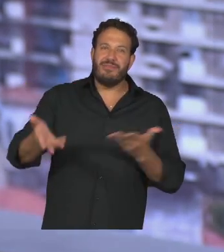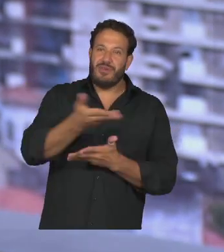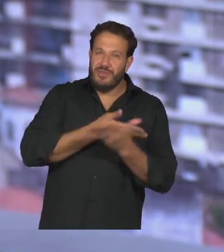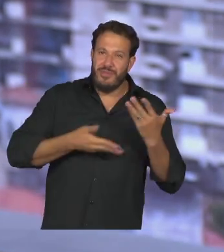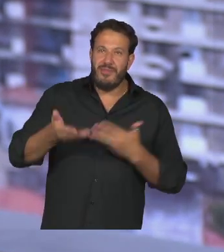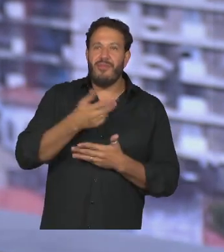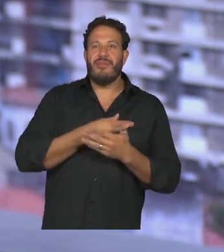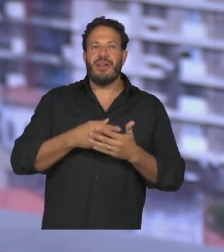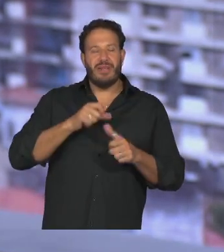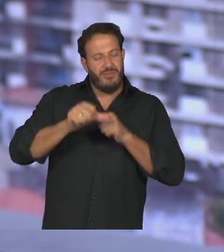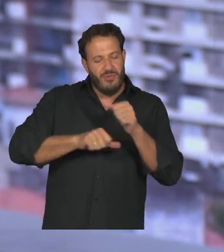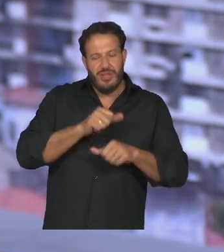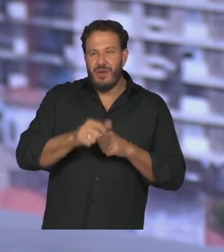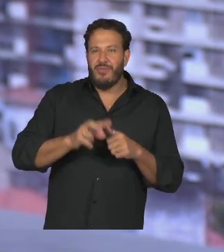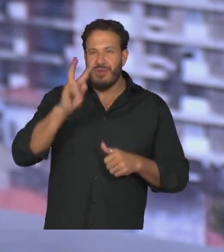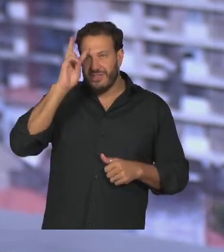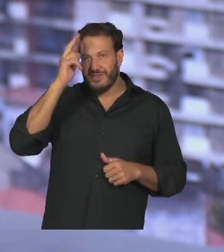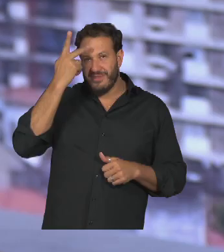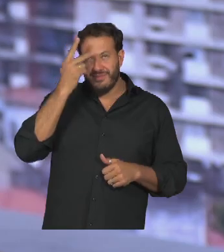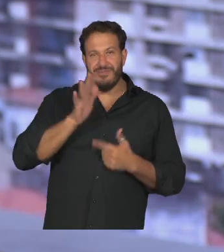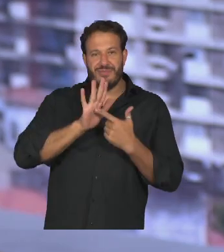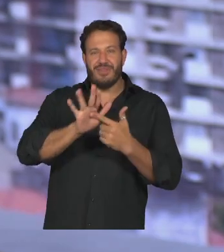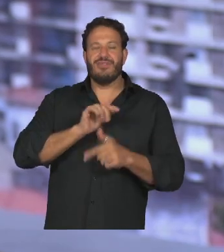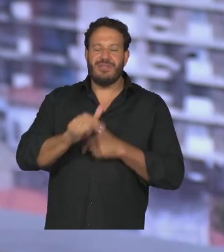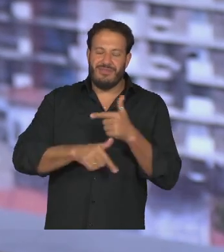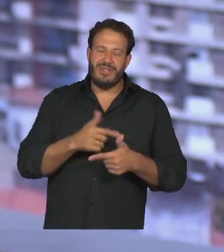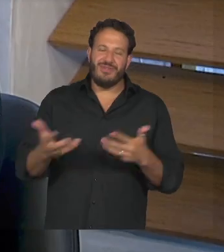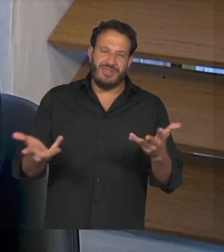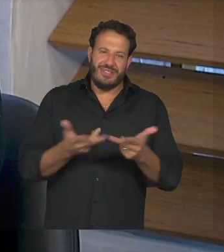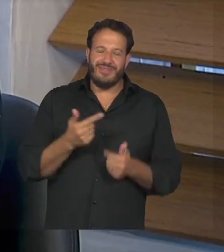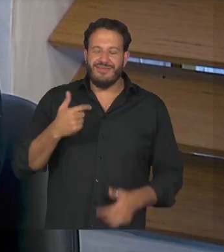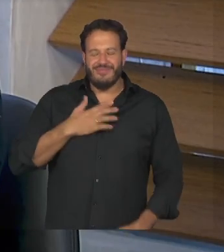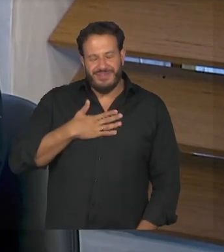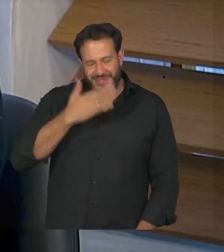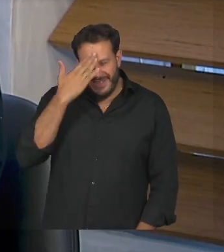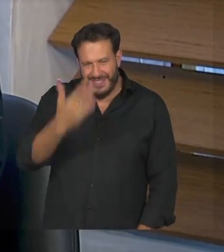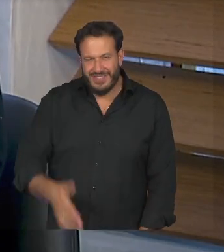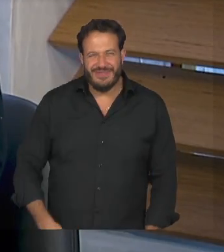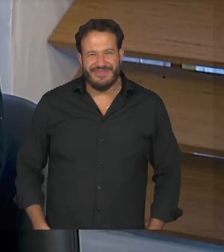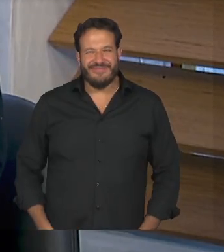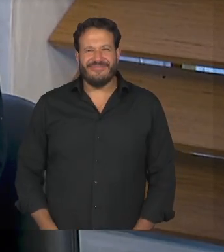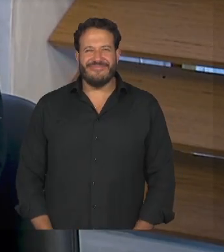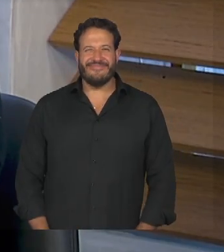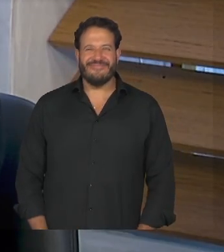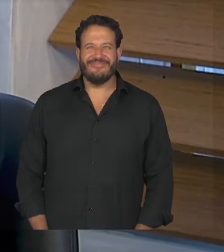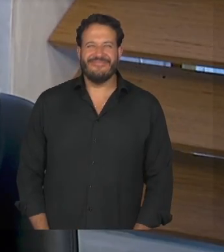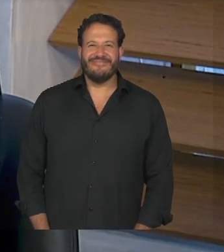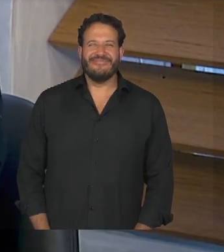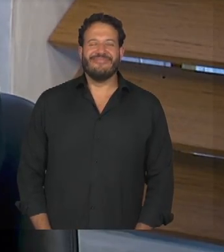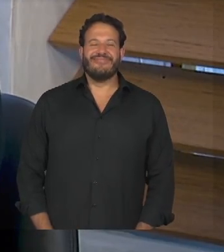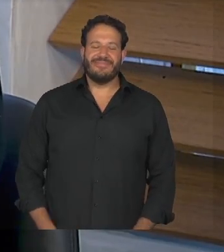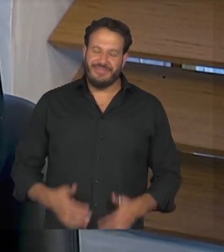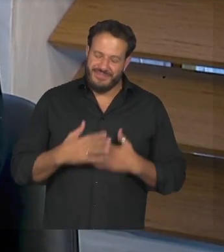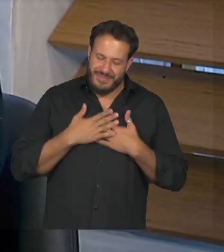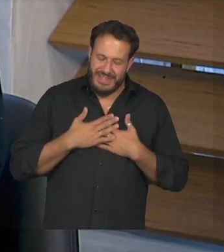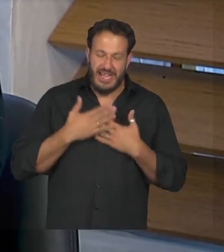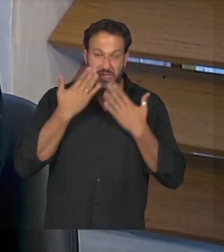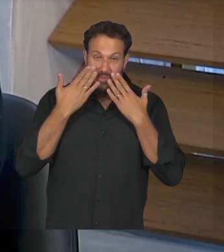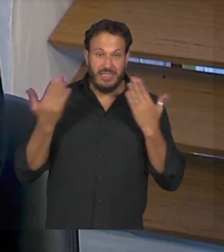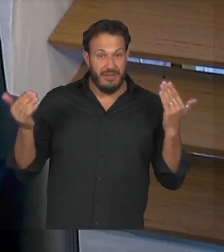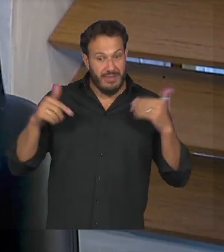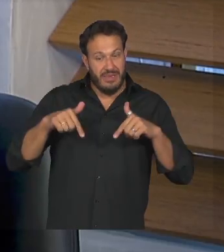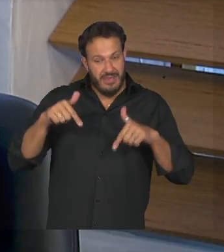desmistificar um monte de coisa e mostrar seu trabalho lindo obrigada eu que agradeço muito obrigada obrigada pela por me receber aqui